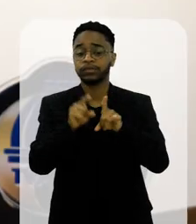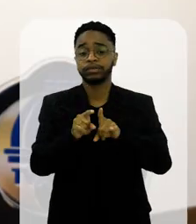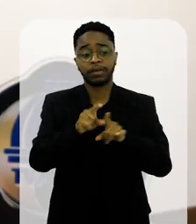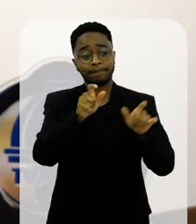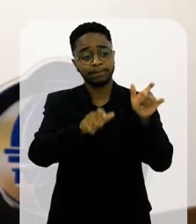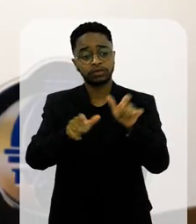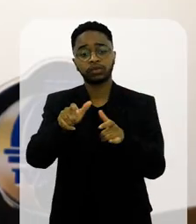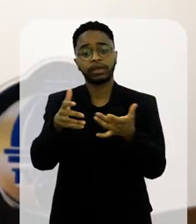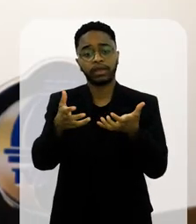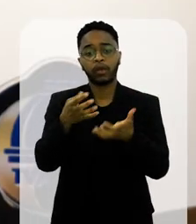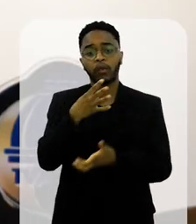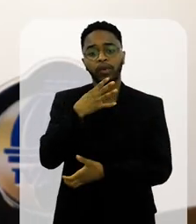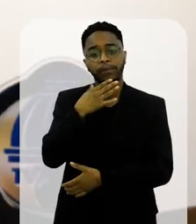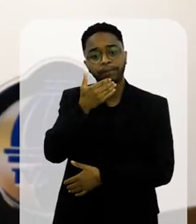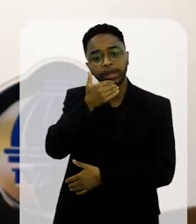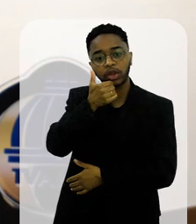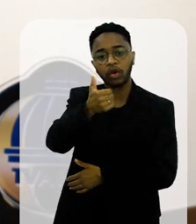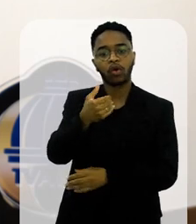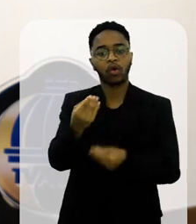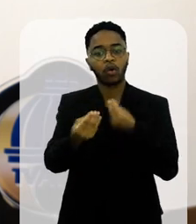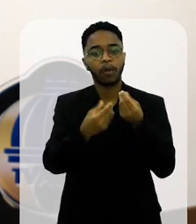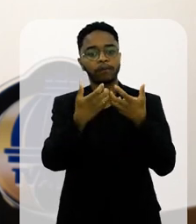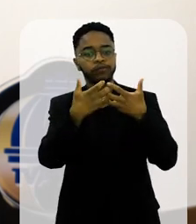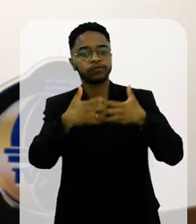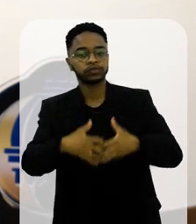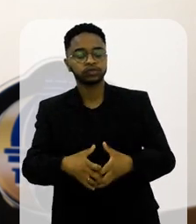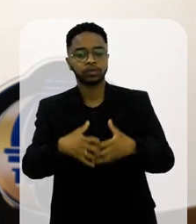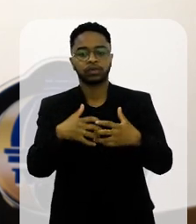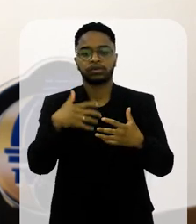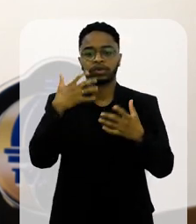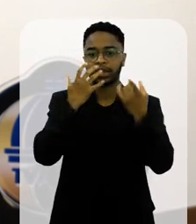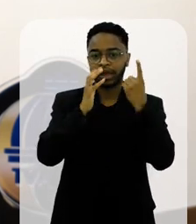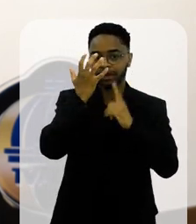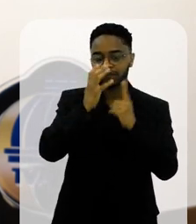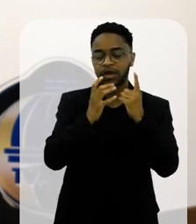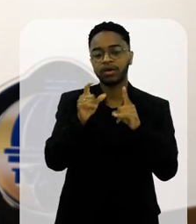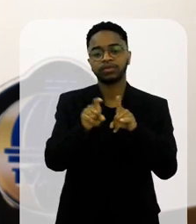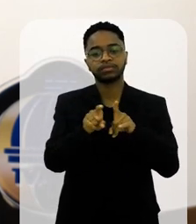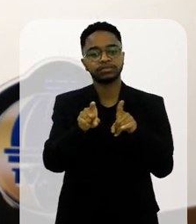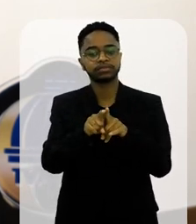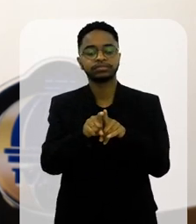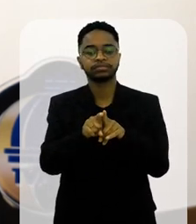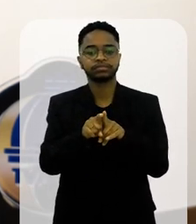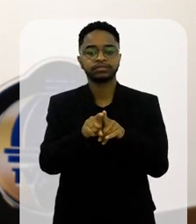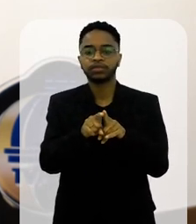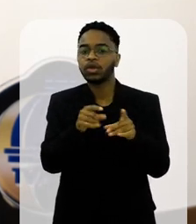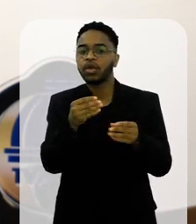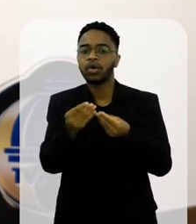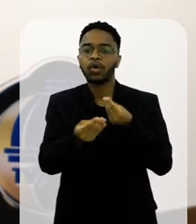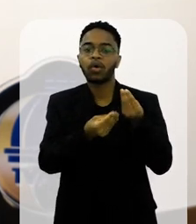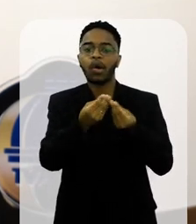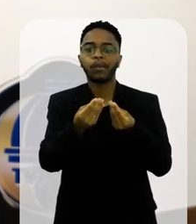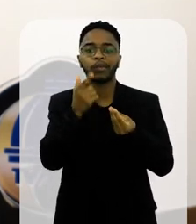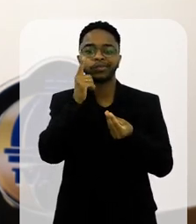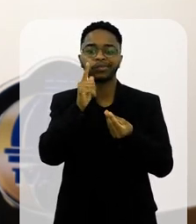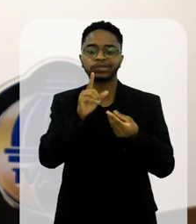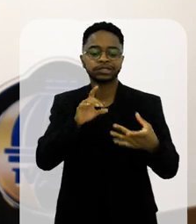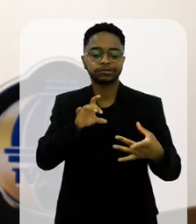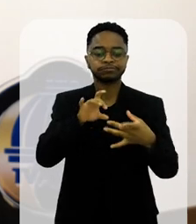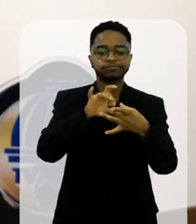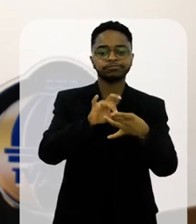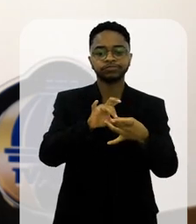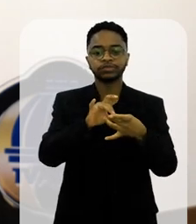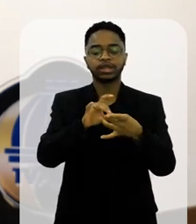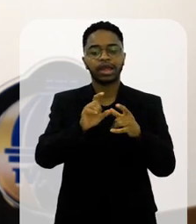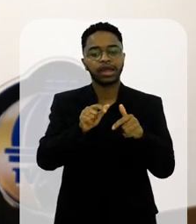profissional que quer conhecer melhor o Carnaval, quer saber como que ele trabalha, por onde, por que porta que ele vai